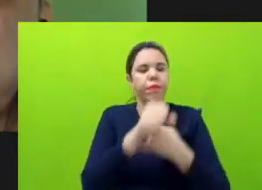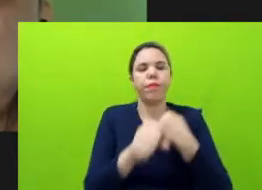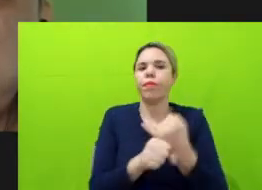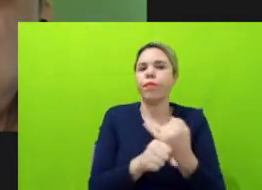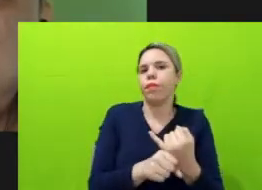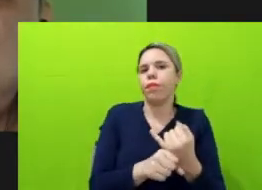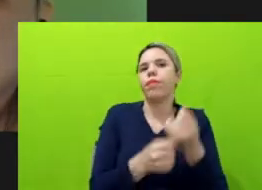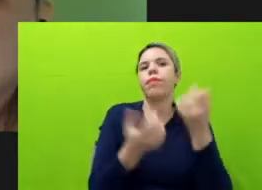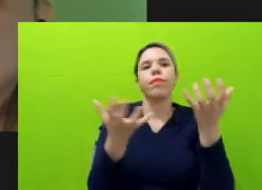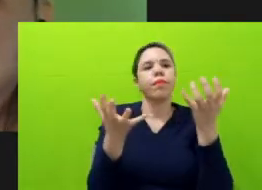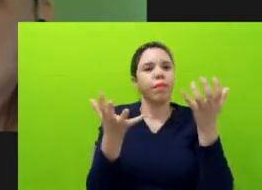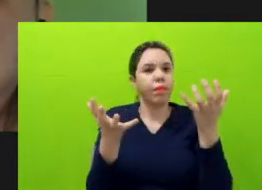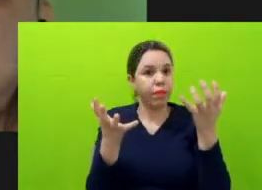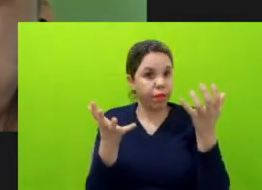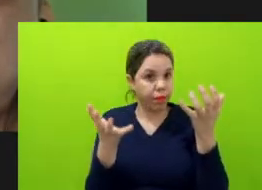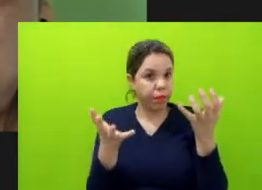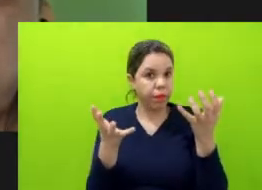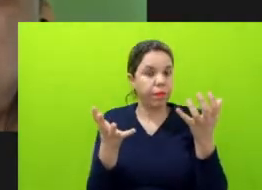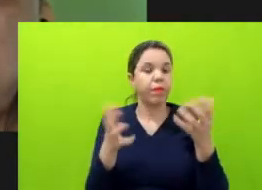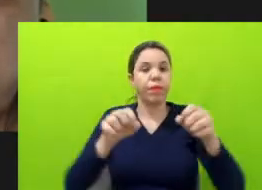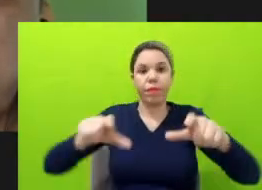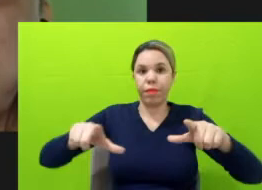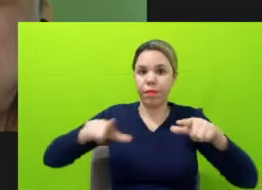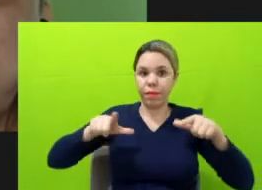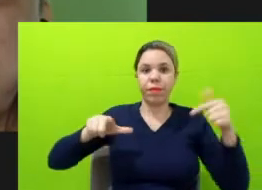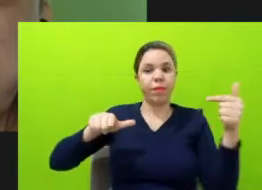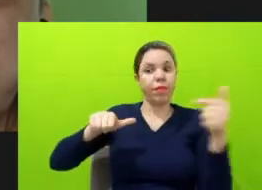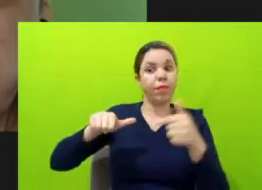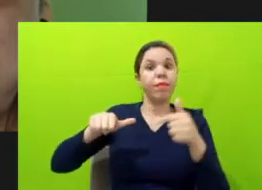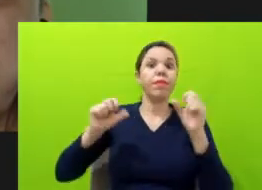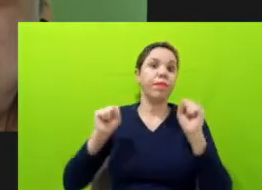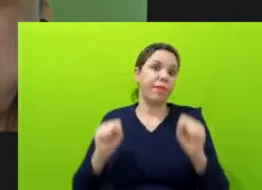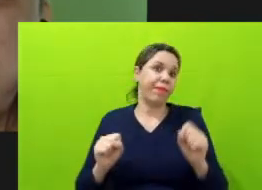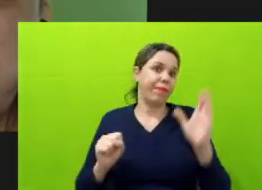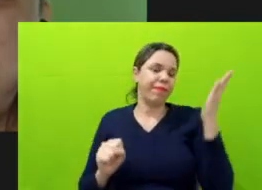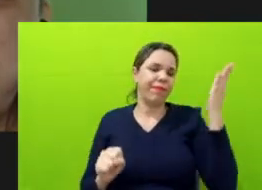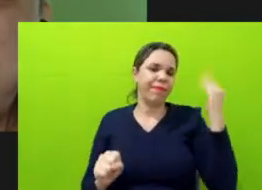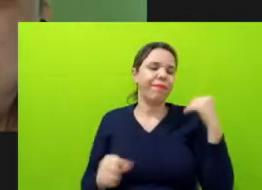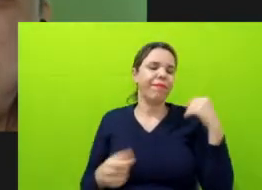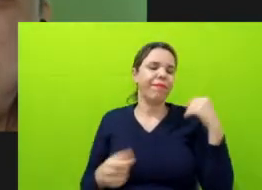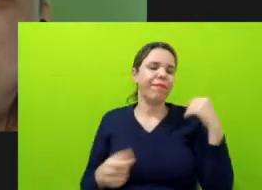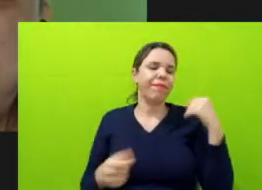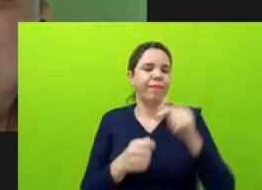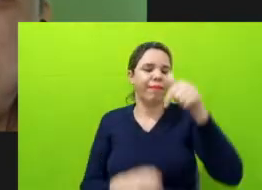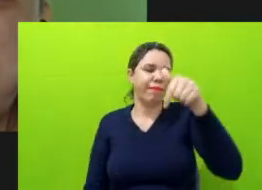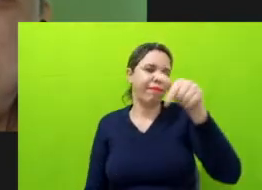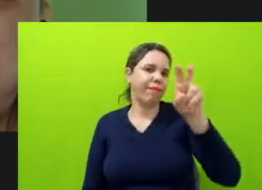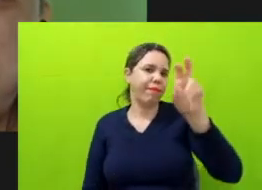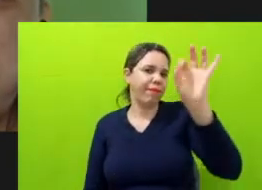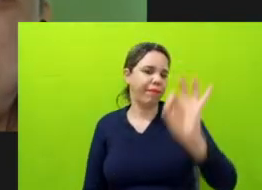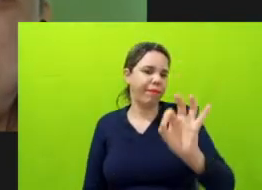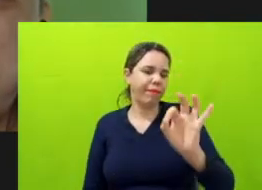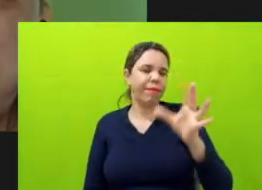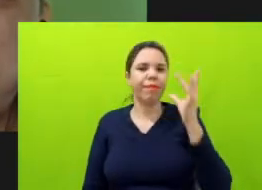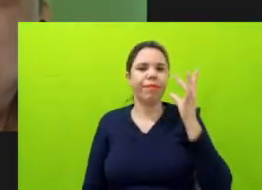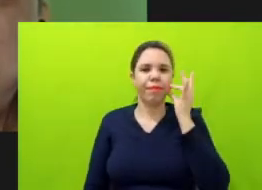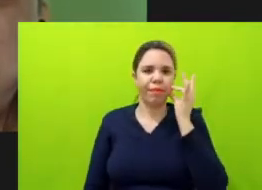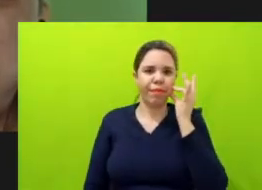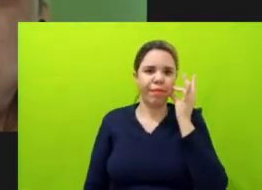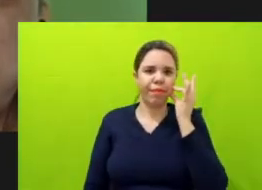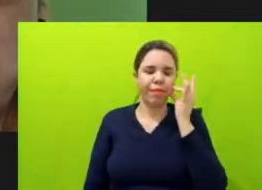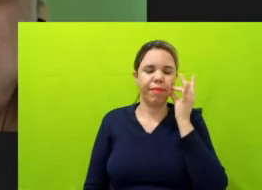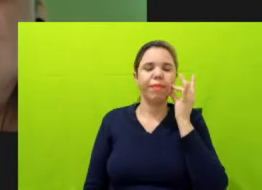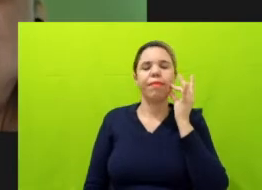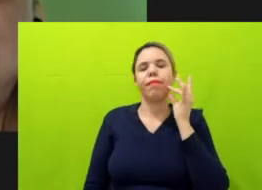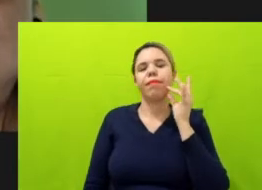quem quiser um certificado, já se sabe, precisa de 75% de presença nas mesas